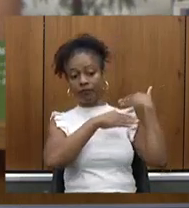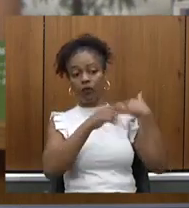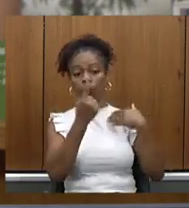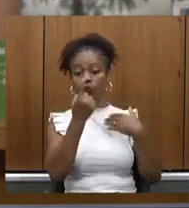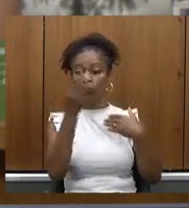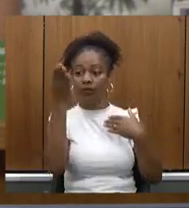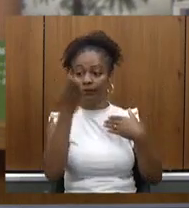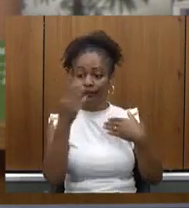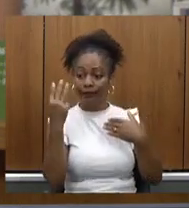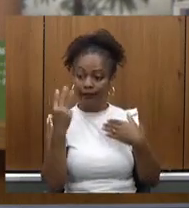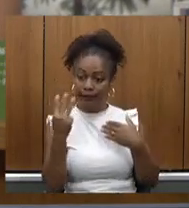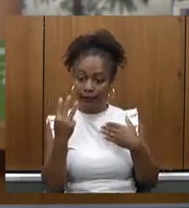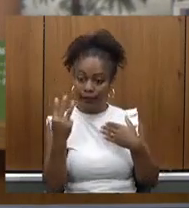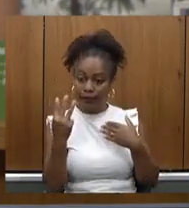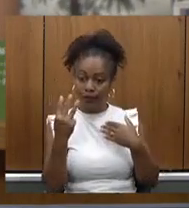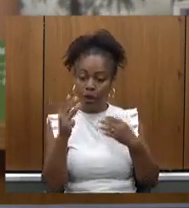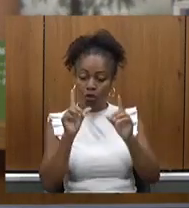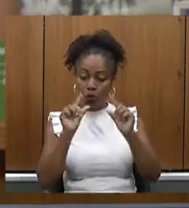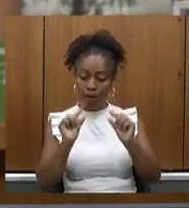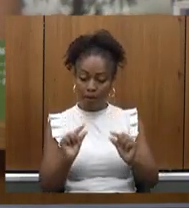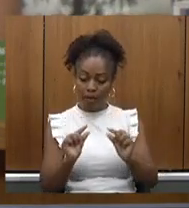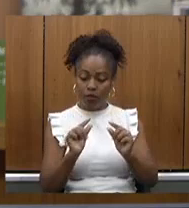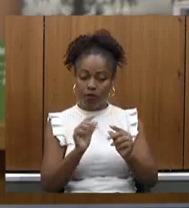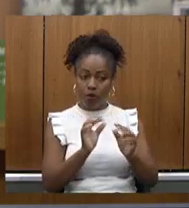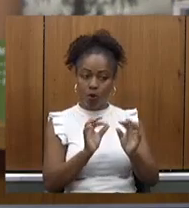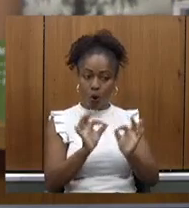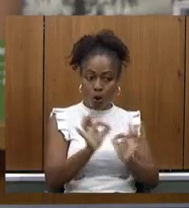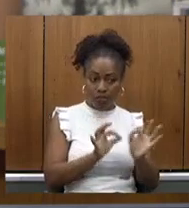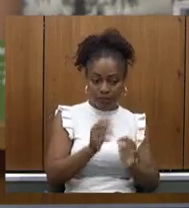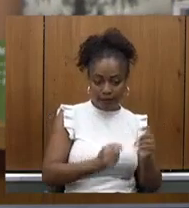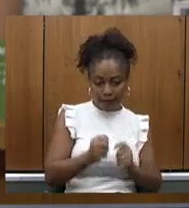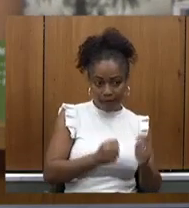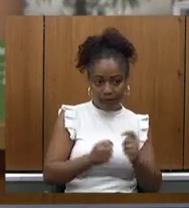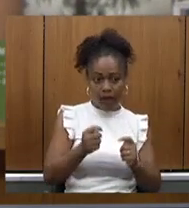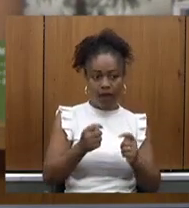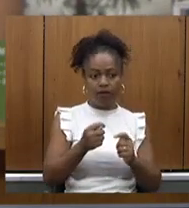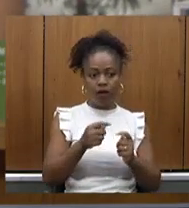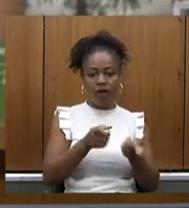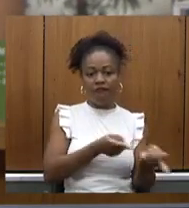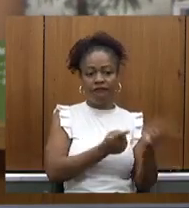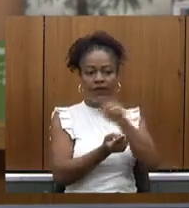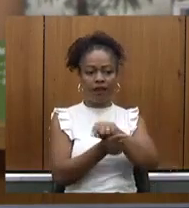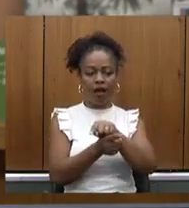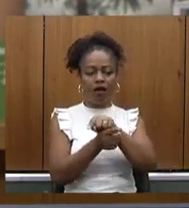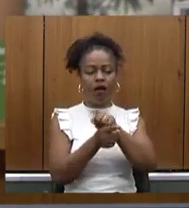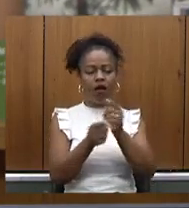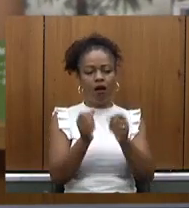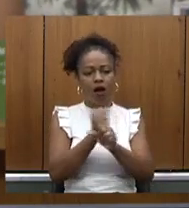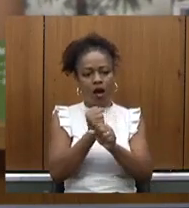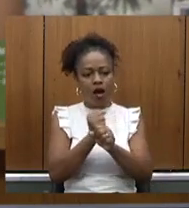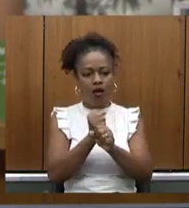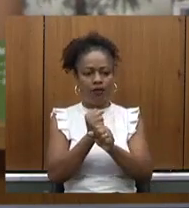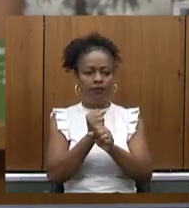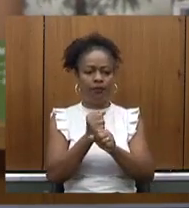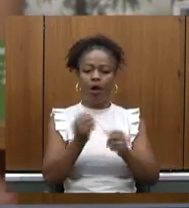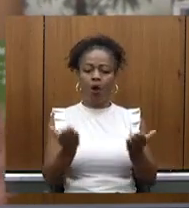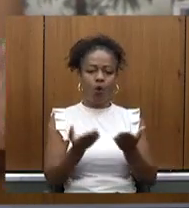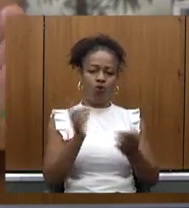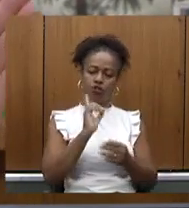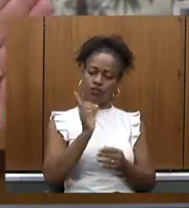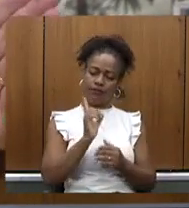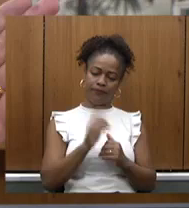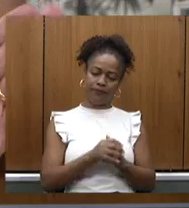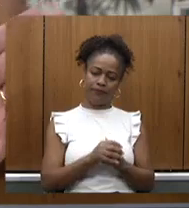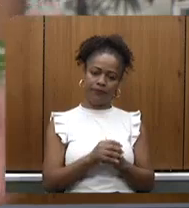orçamentário dos 12% ou seja cerca de 4% virava o ano como resta a pagar e hoje não então a gente